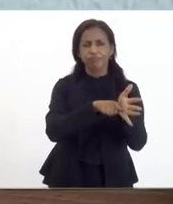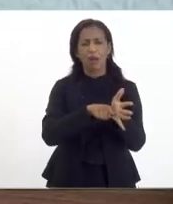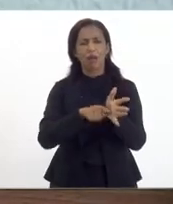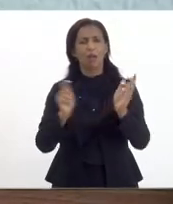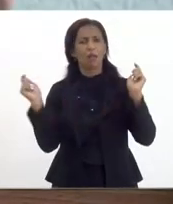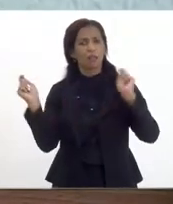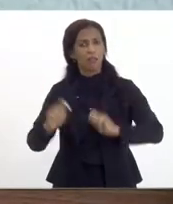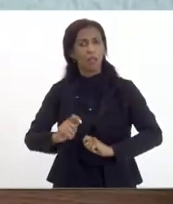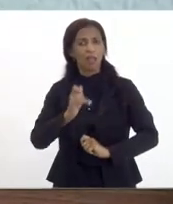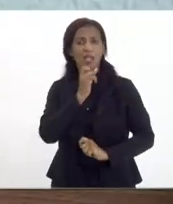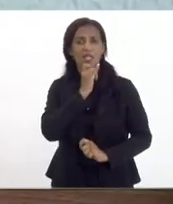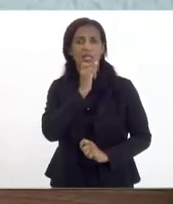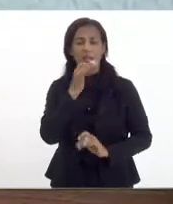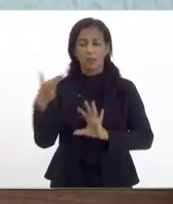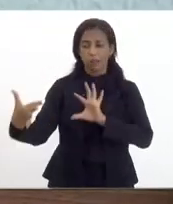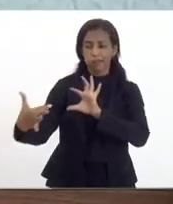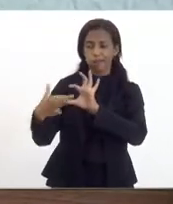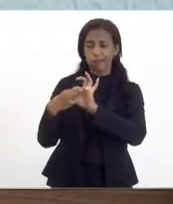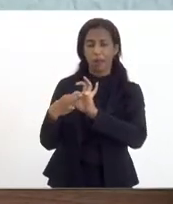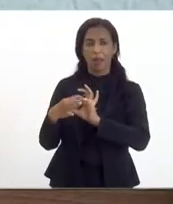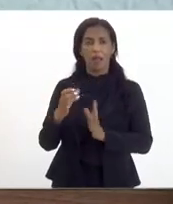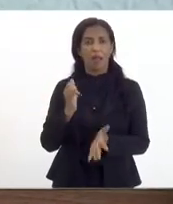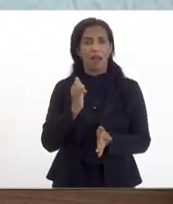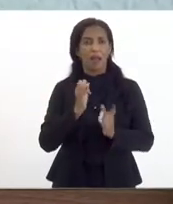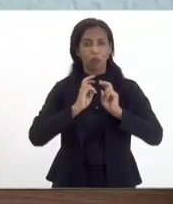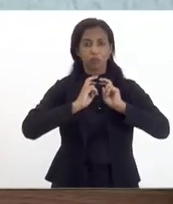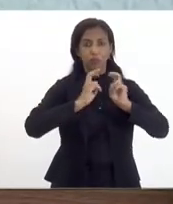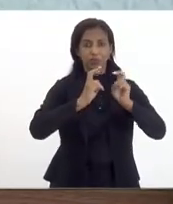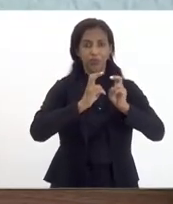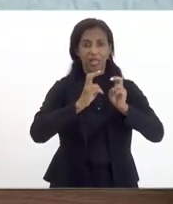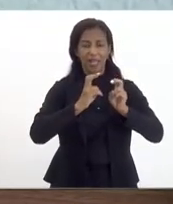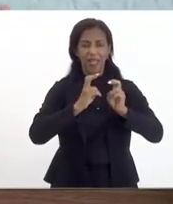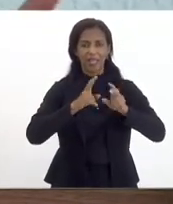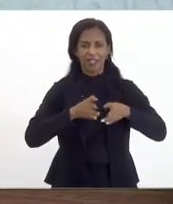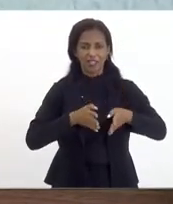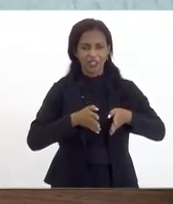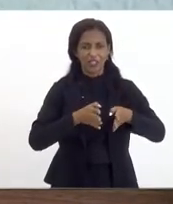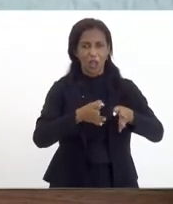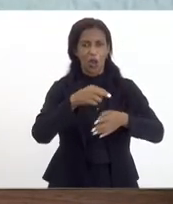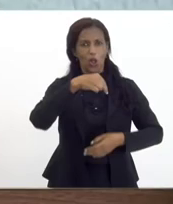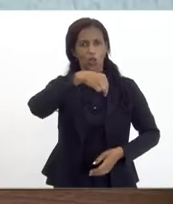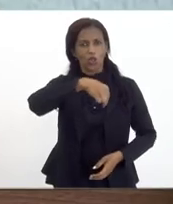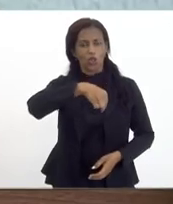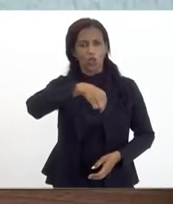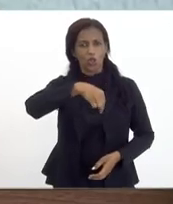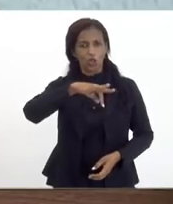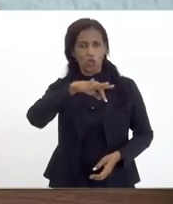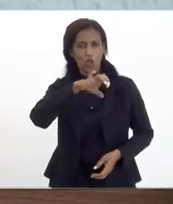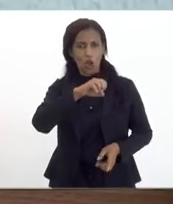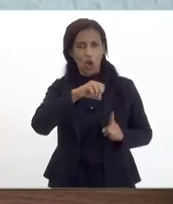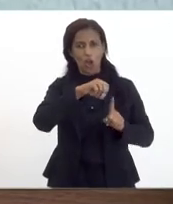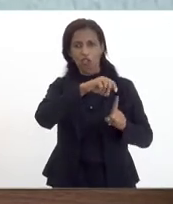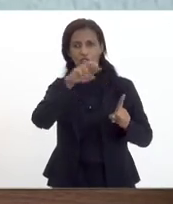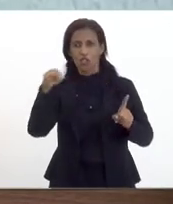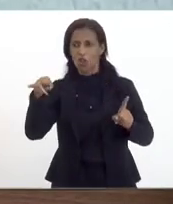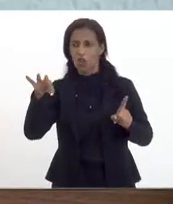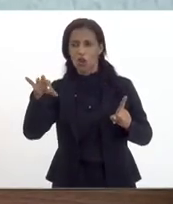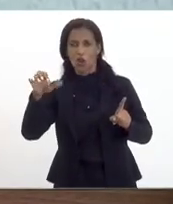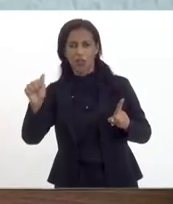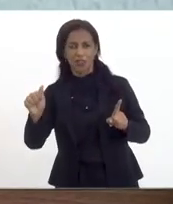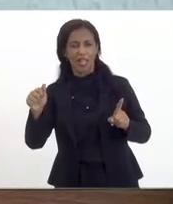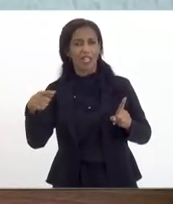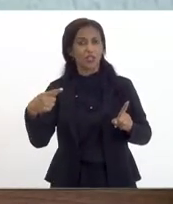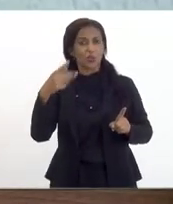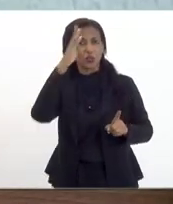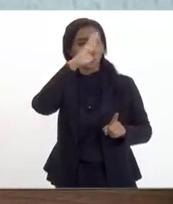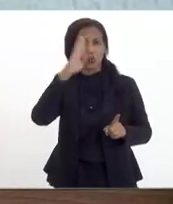por exemplo ligar a linha férreo ao norte e nordeste do Brasil e a gente poder exportar